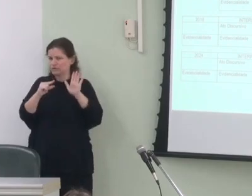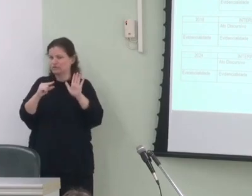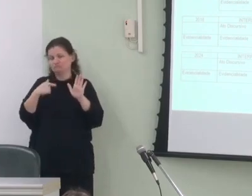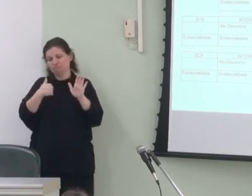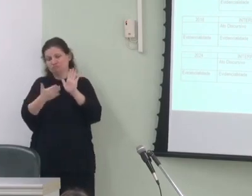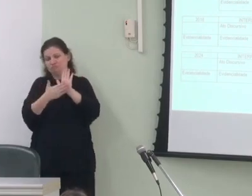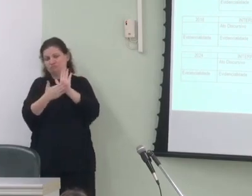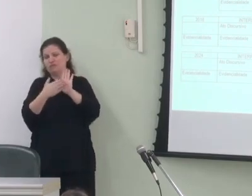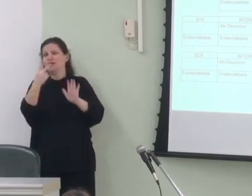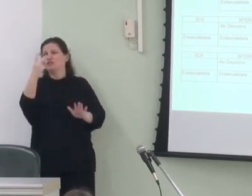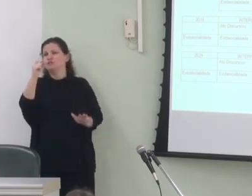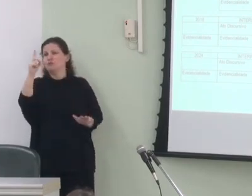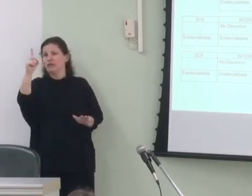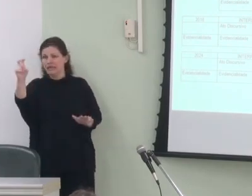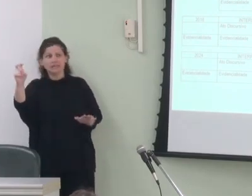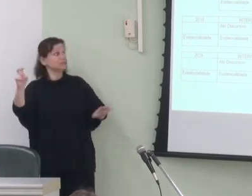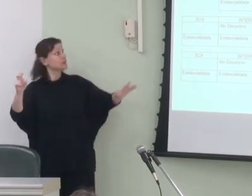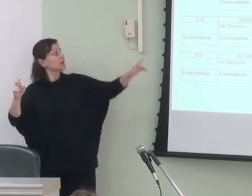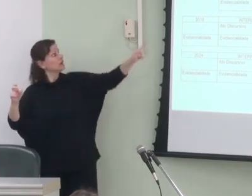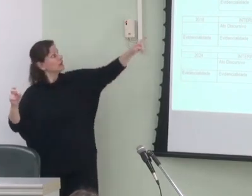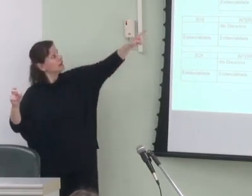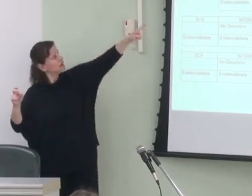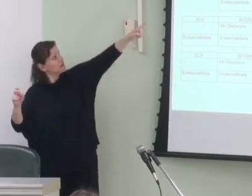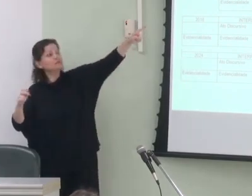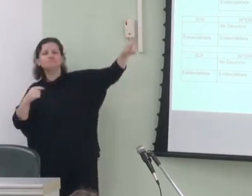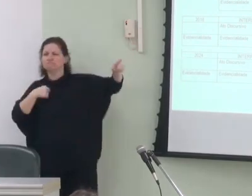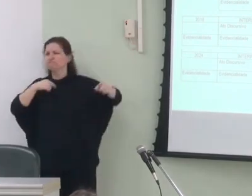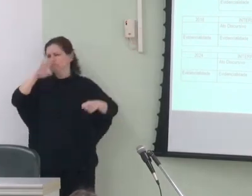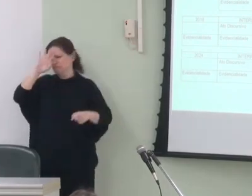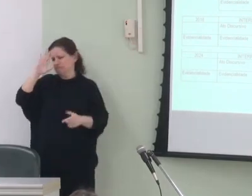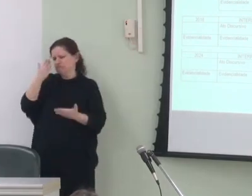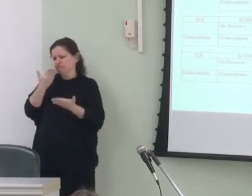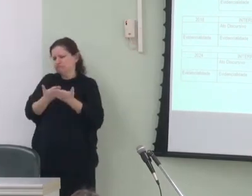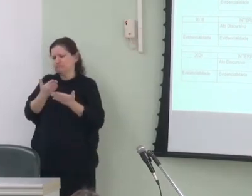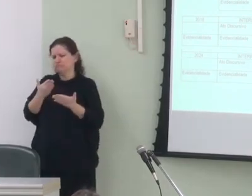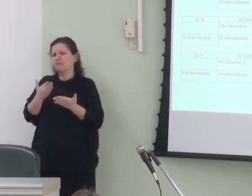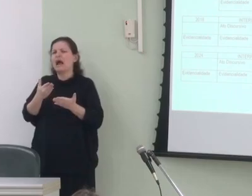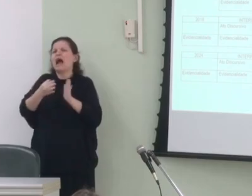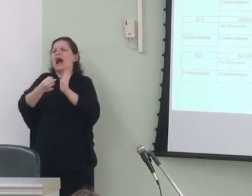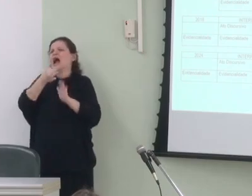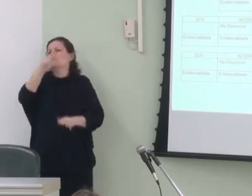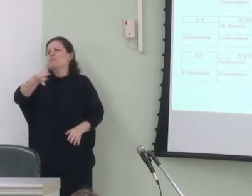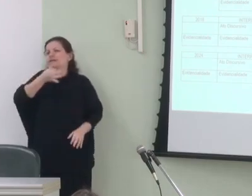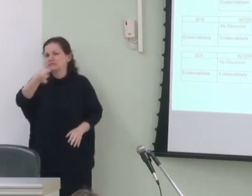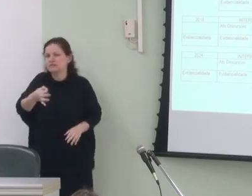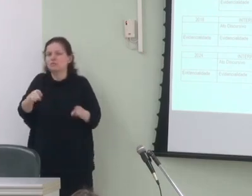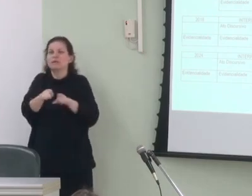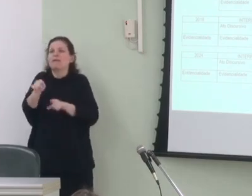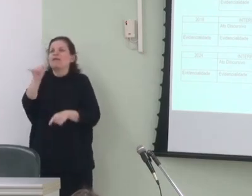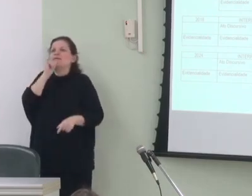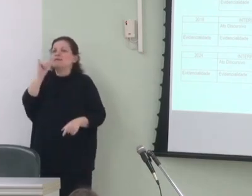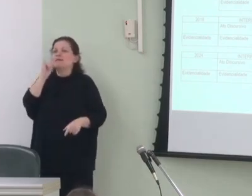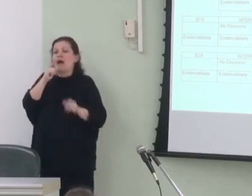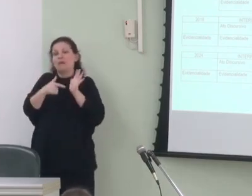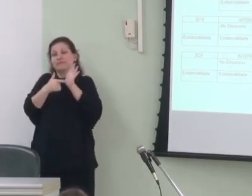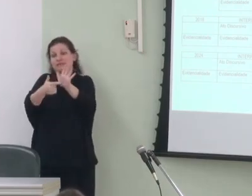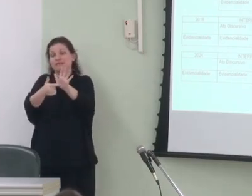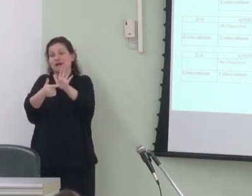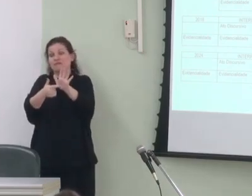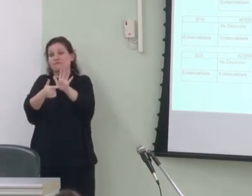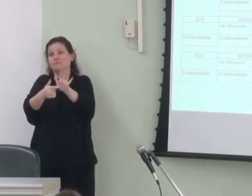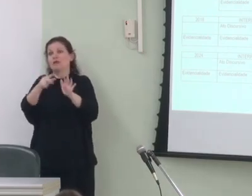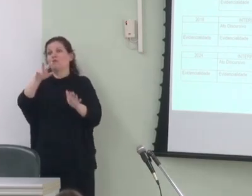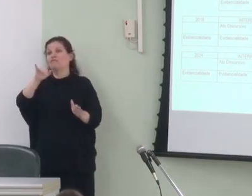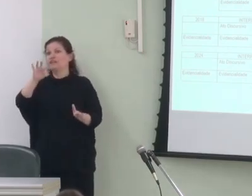proposta de 2015 ficamos plenamente convencidos da argumentação e da exemplificação apresentada pelo Vitor